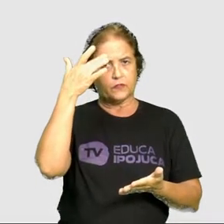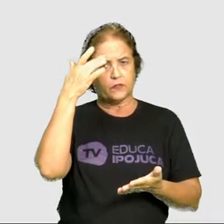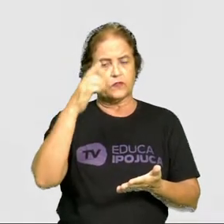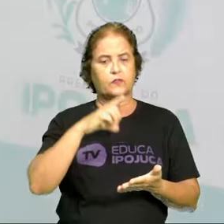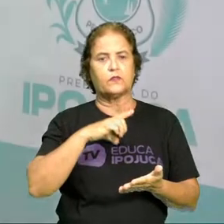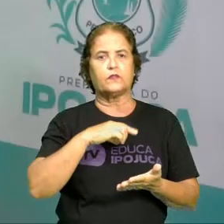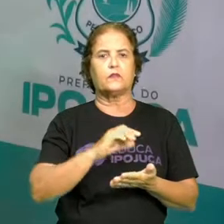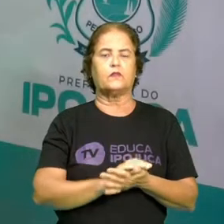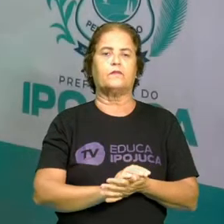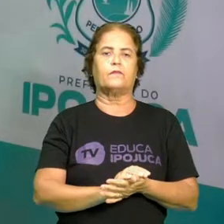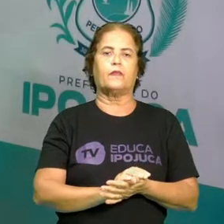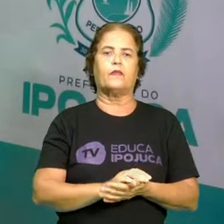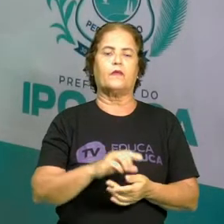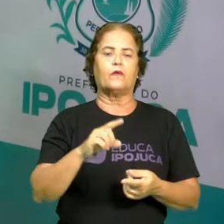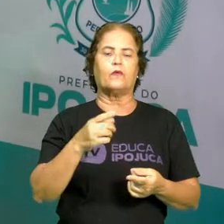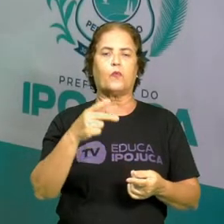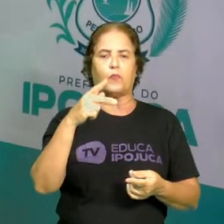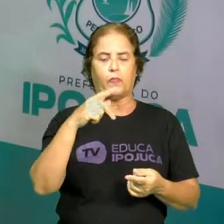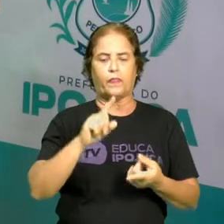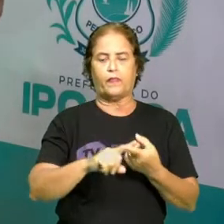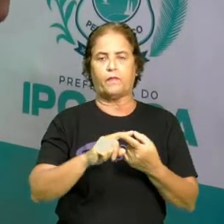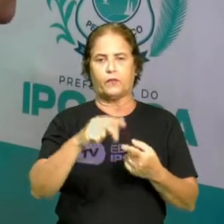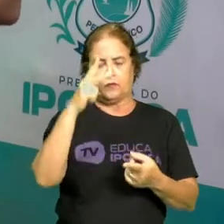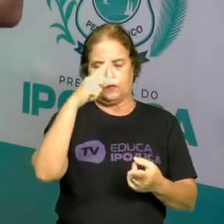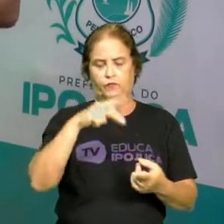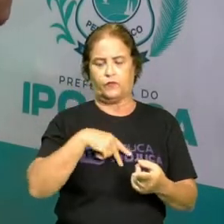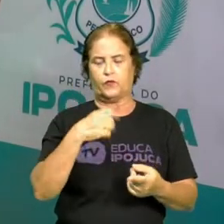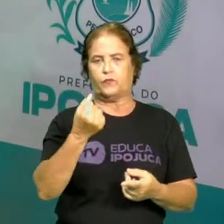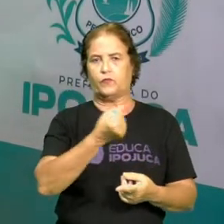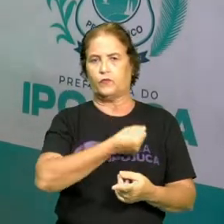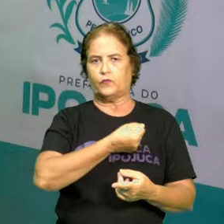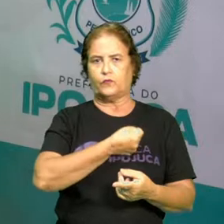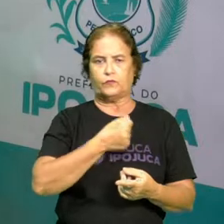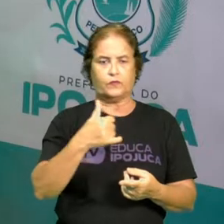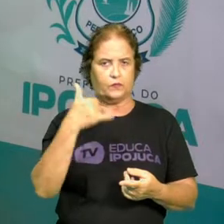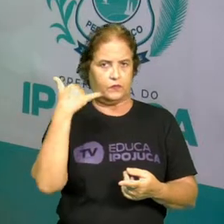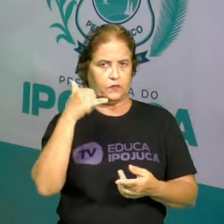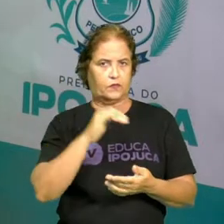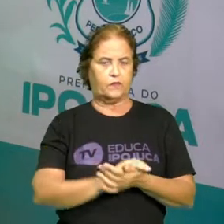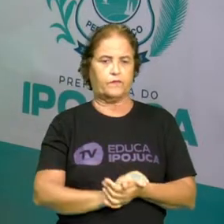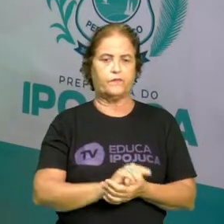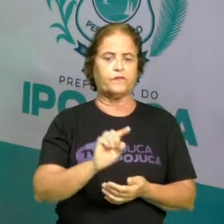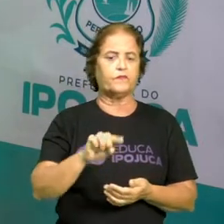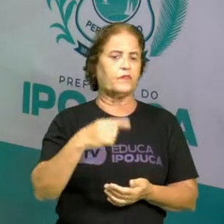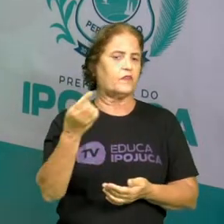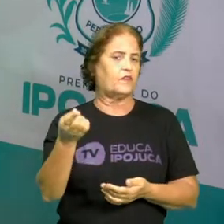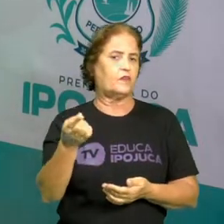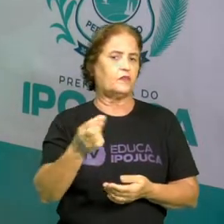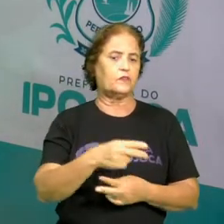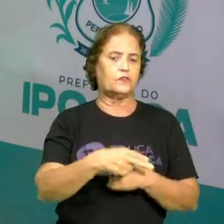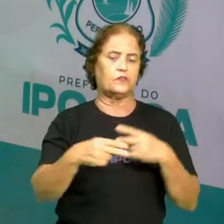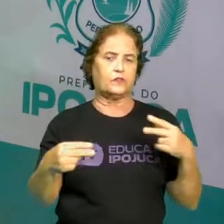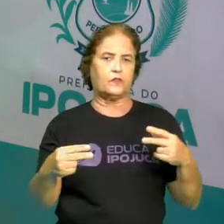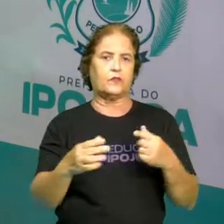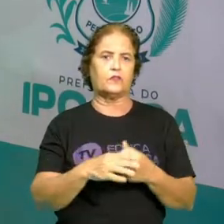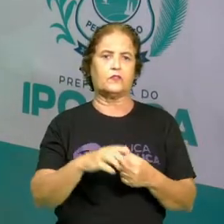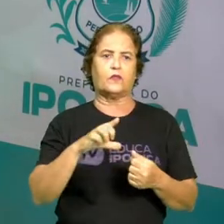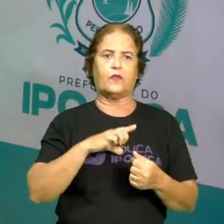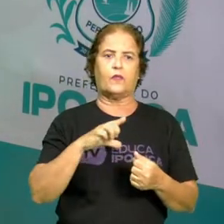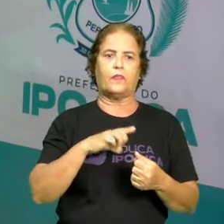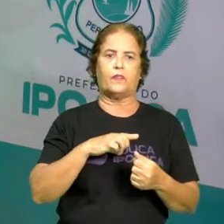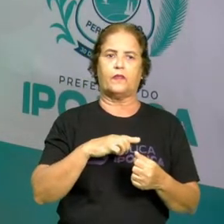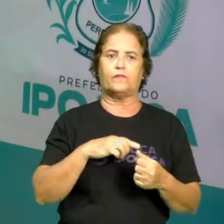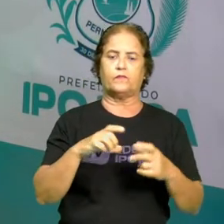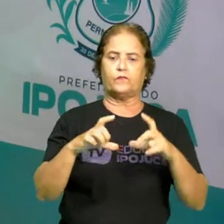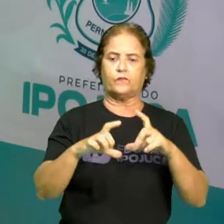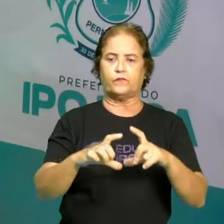ou o nosso próprio número de celular. Como também, entre outros. Entre outros, a gente tem o quê? As placas de